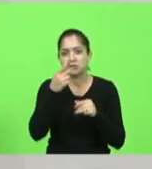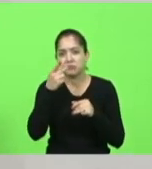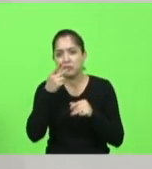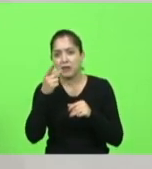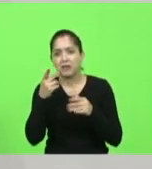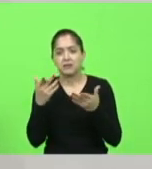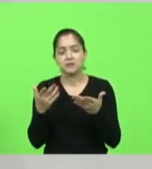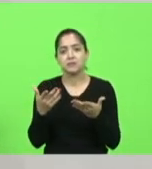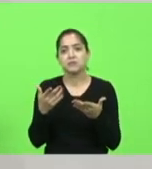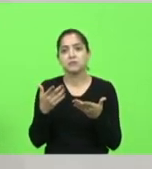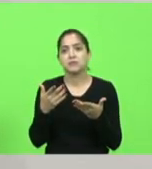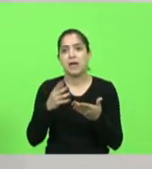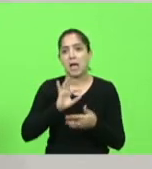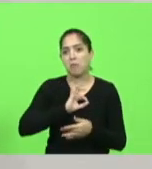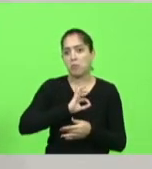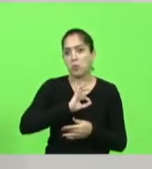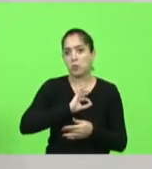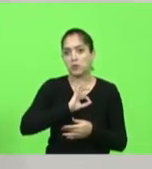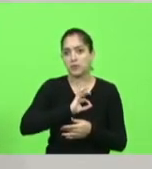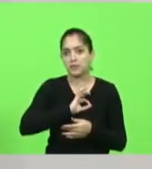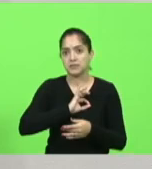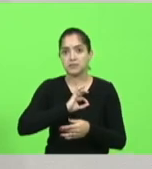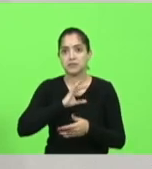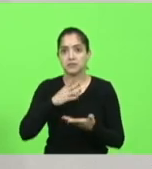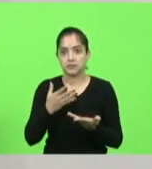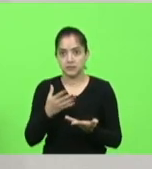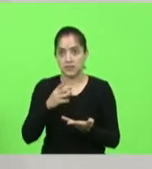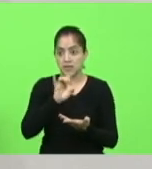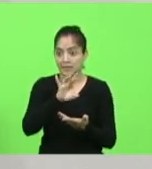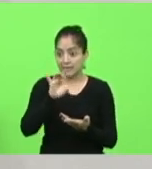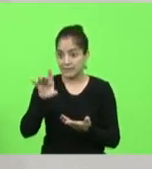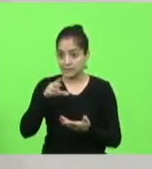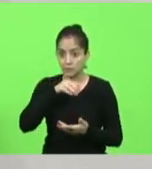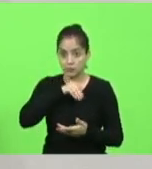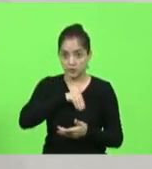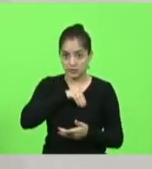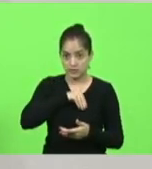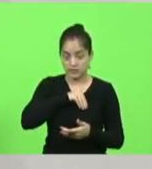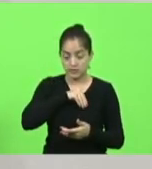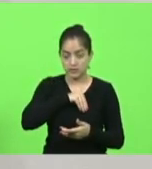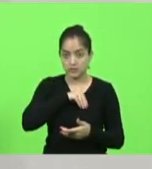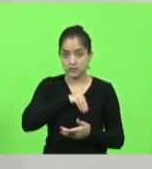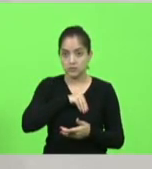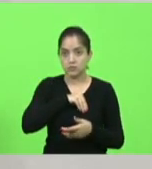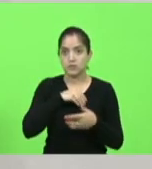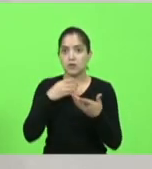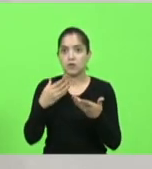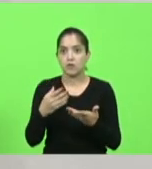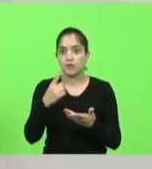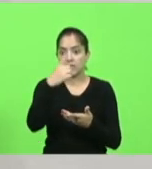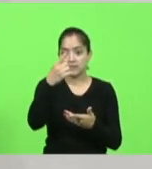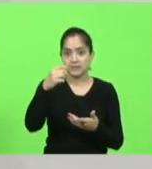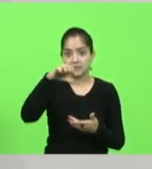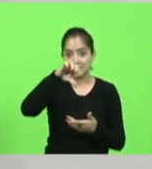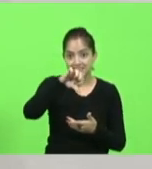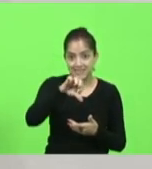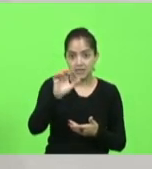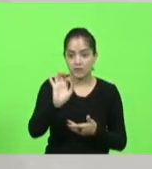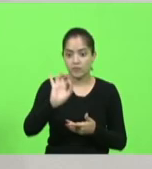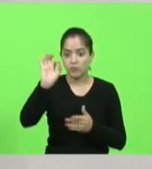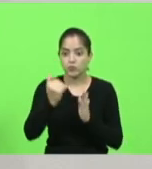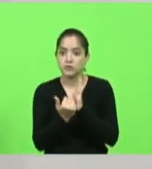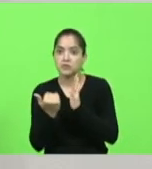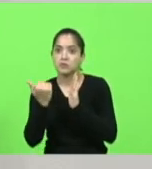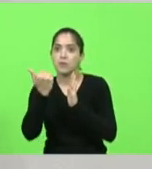polícia só não está ganhando, cada policial não está ganhando 19% a mais